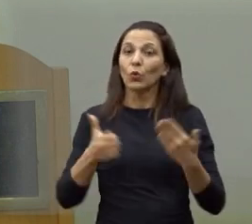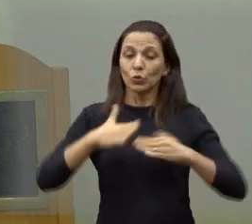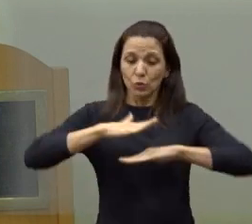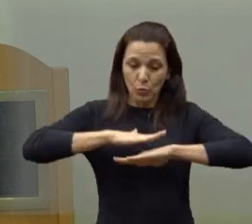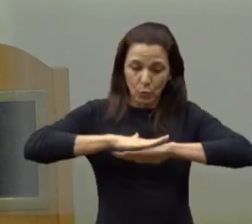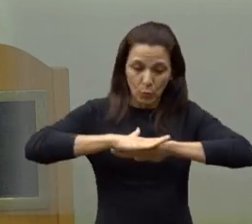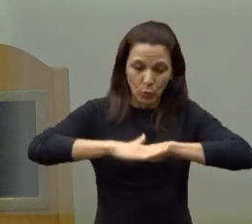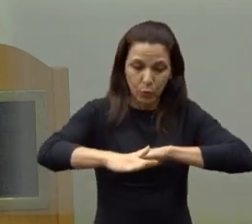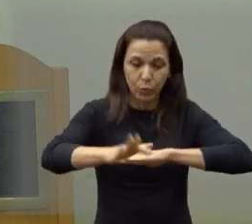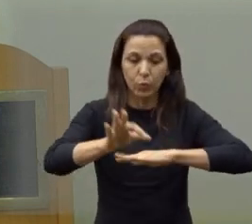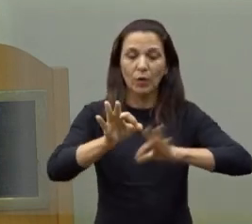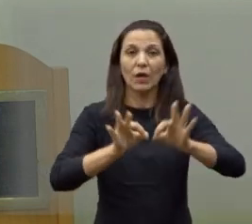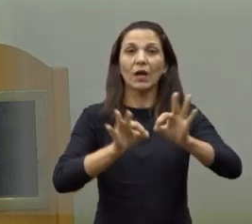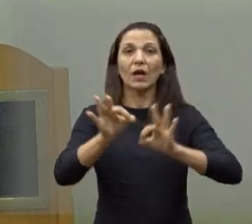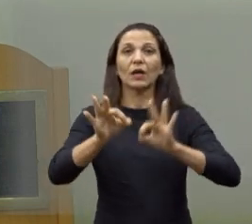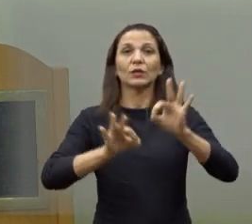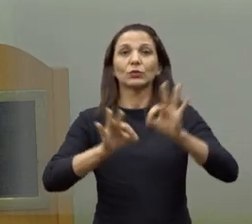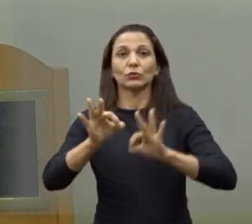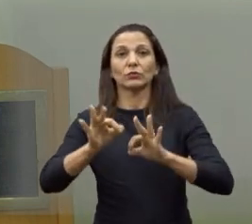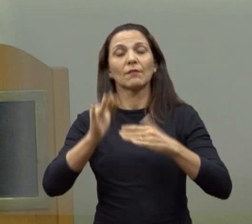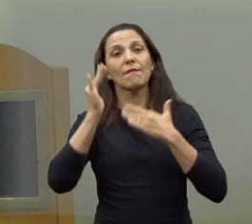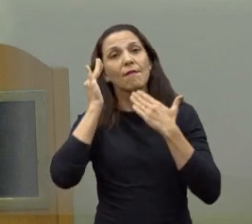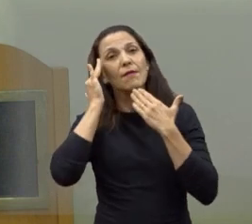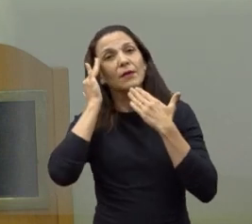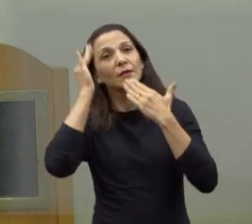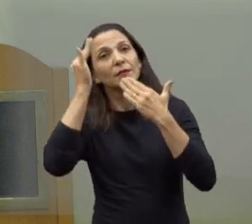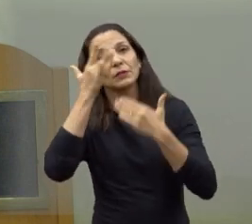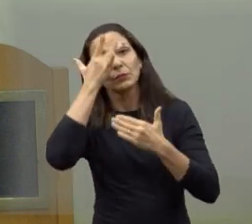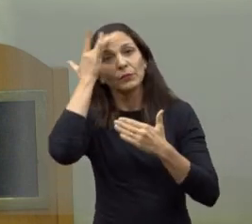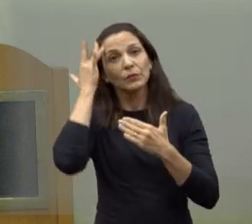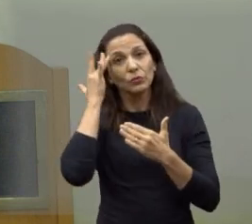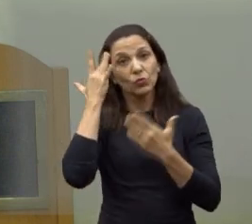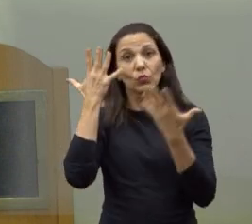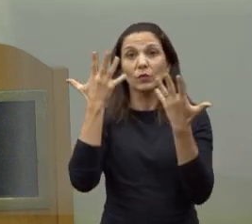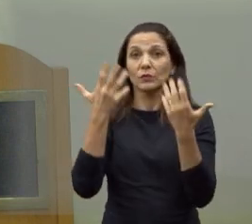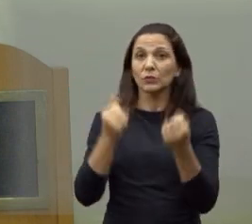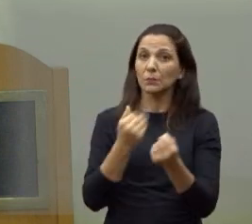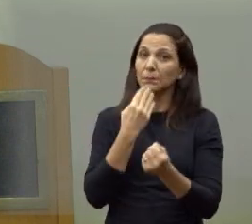reparo. Ao Pelicula, meus agradecimentos, com uma pessoa muito prestativa.